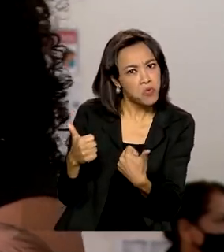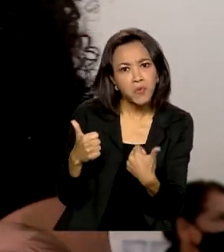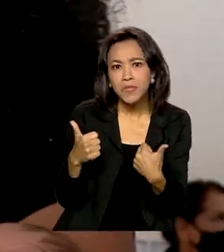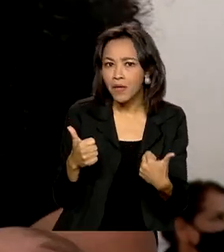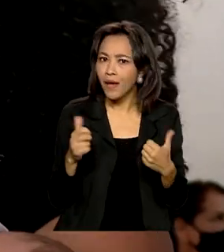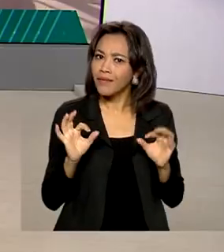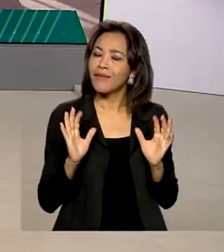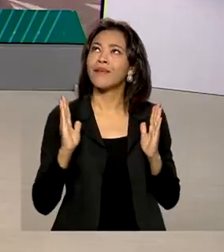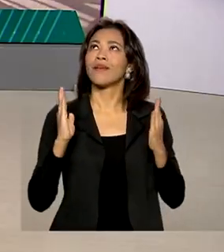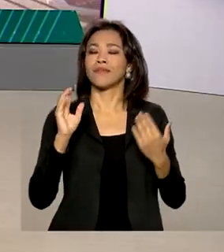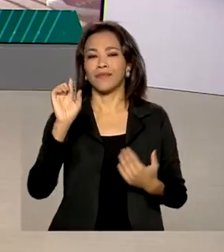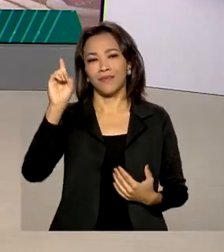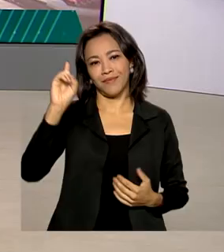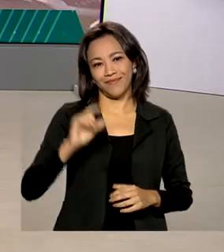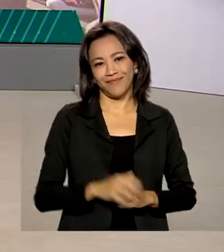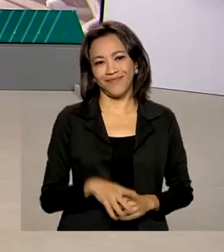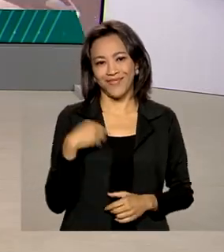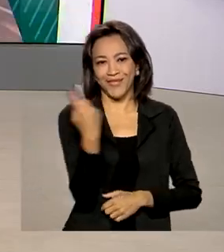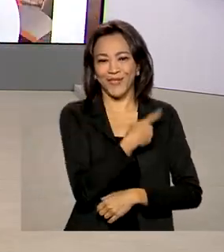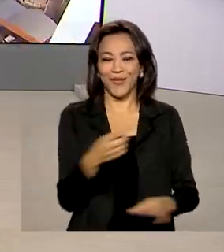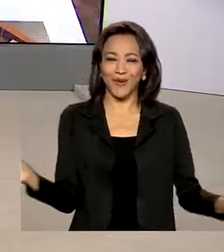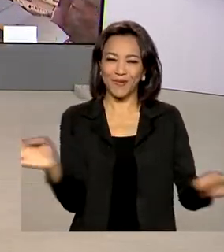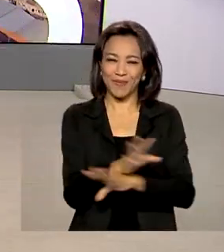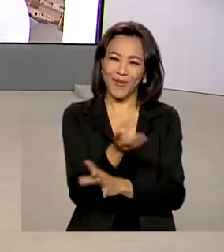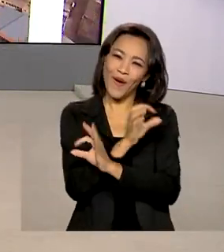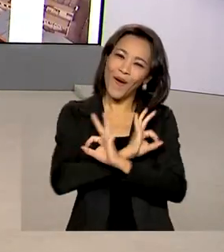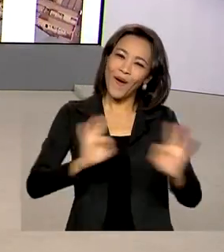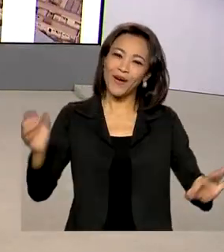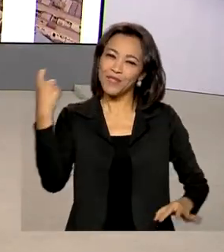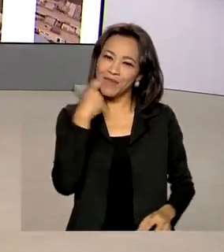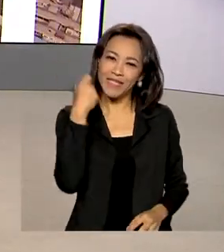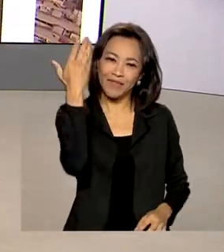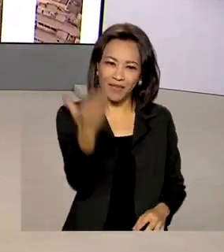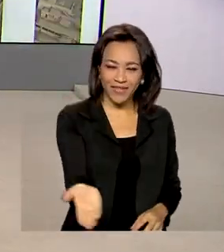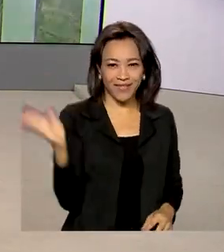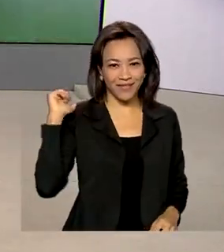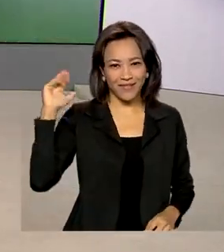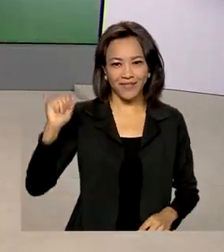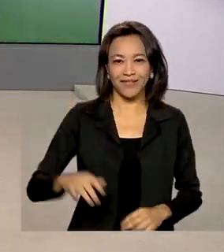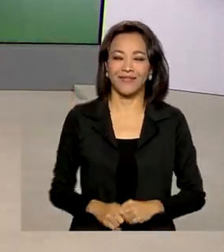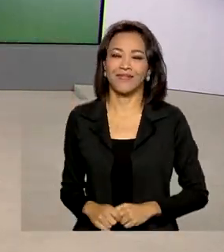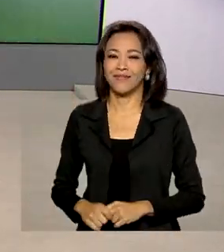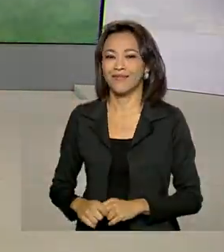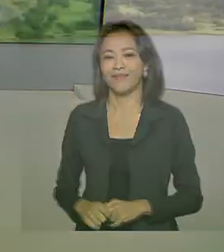certo, graças a Deus. A gente fica por aqui. Uma ótima sexta-feira para você. Tchau, tchau.